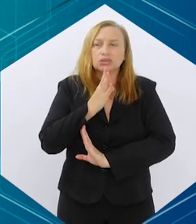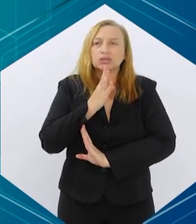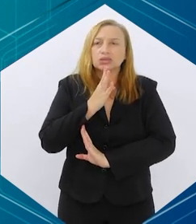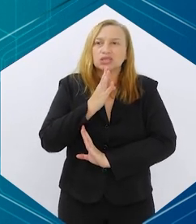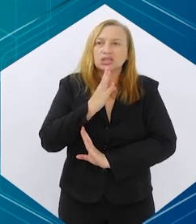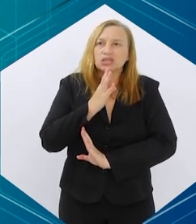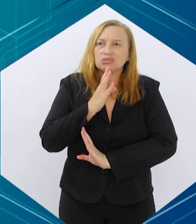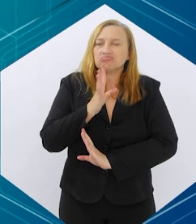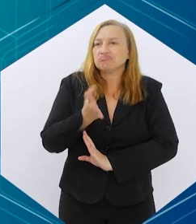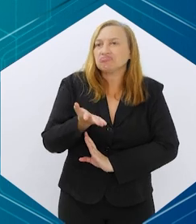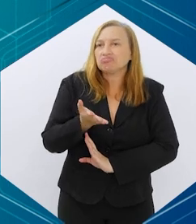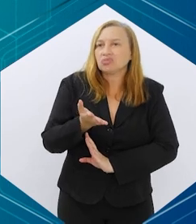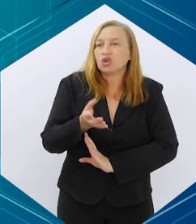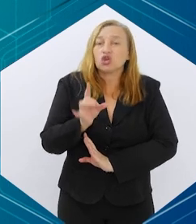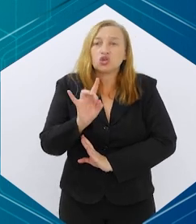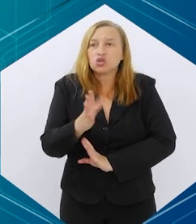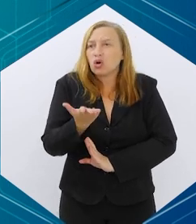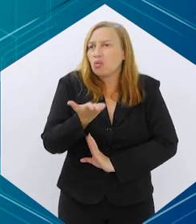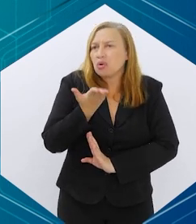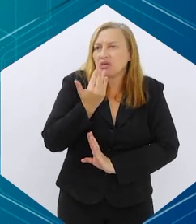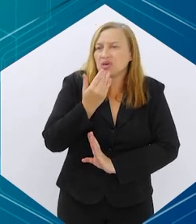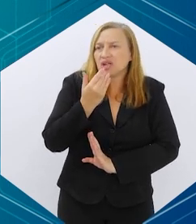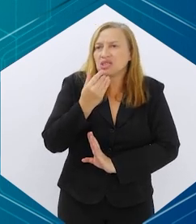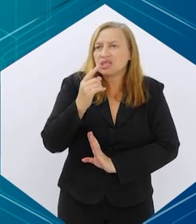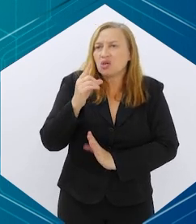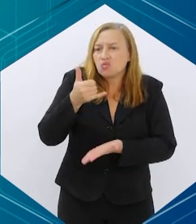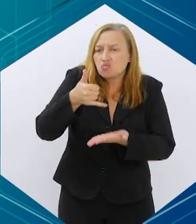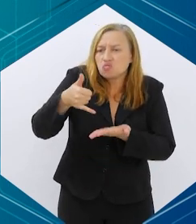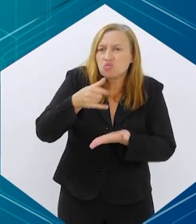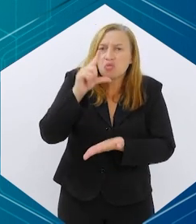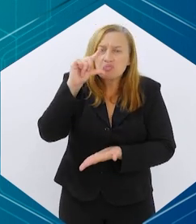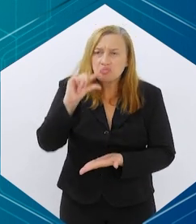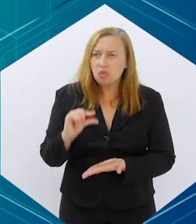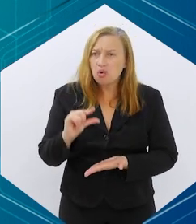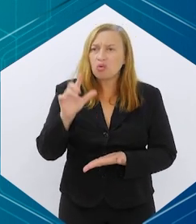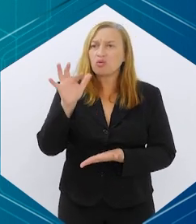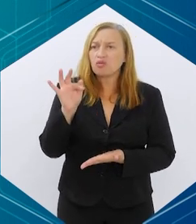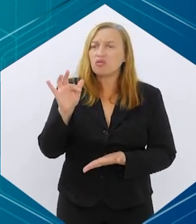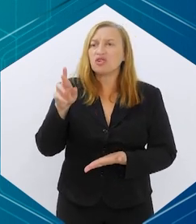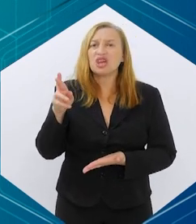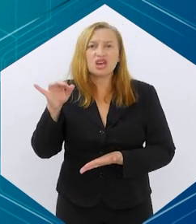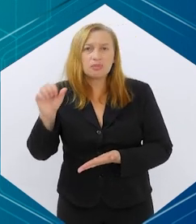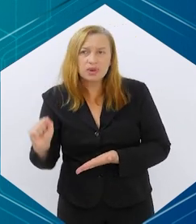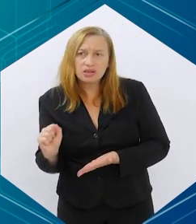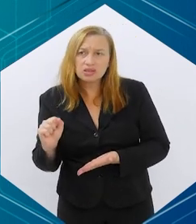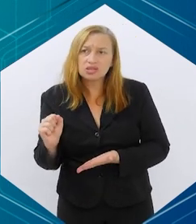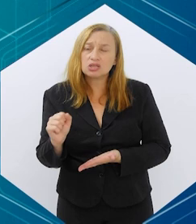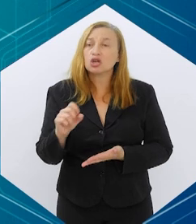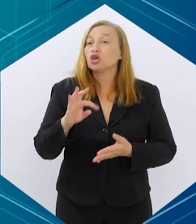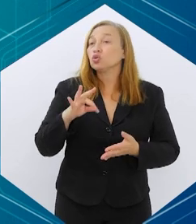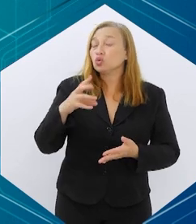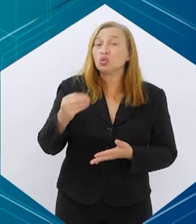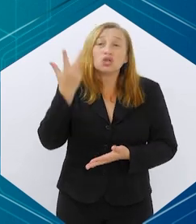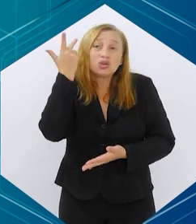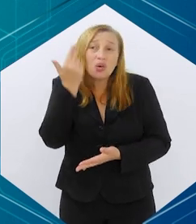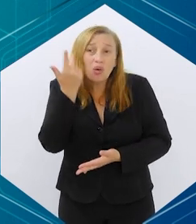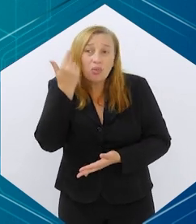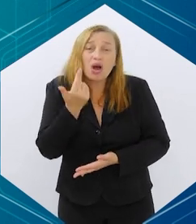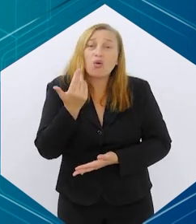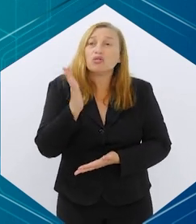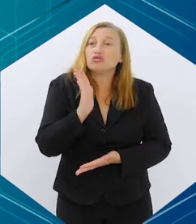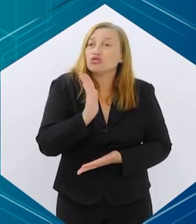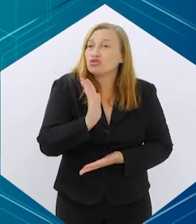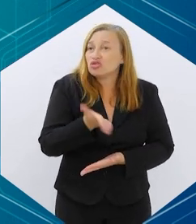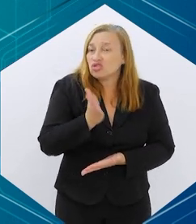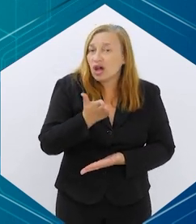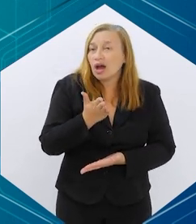mercado. E nada mais é do que uma alimentação pouco calórica, com bastante fibra, alimentos integrais, tudo que, normalmente, a